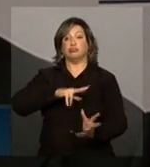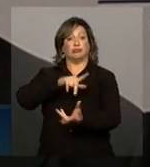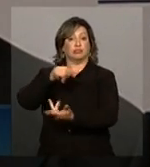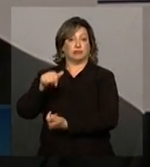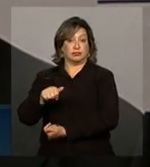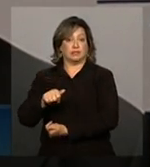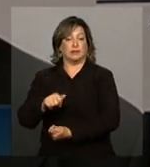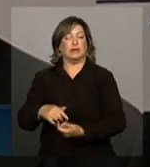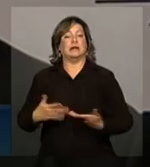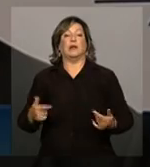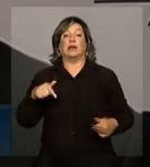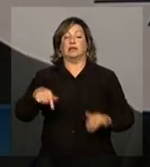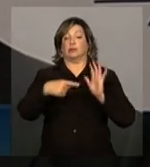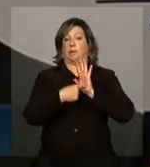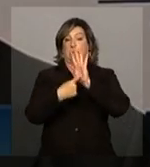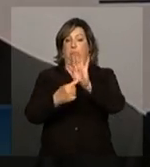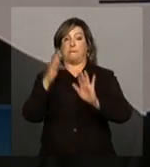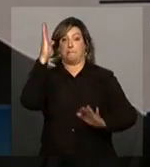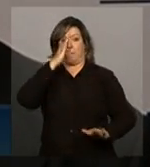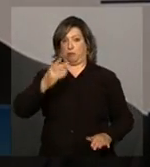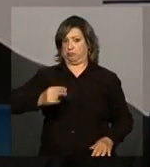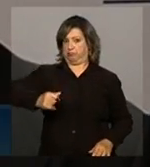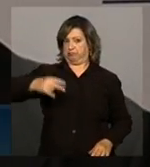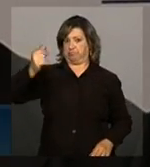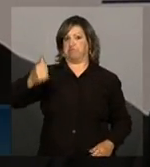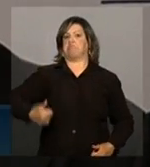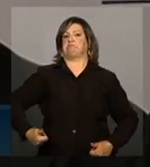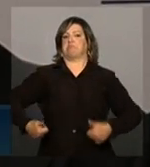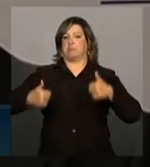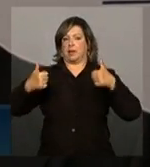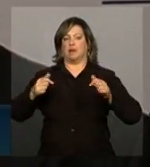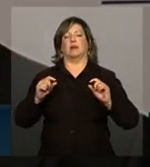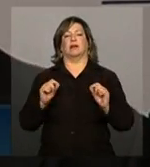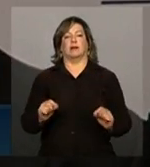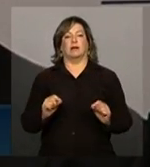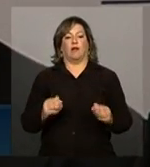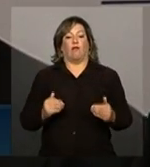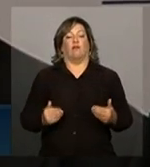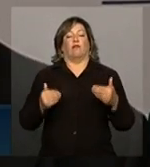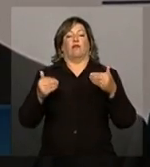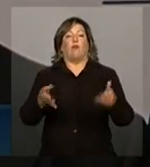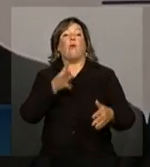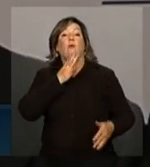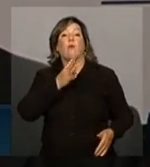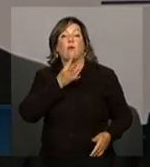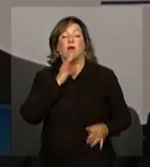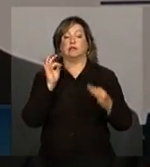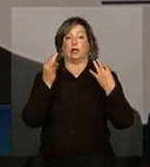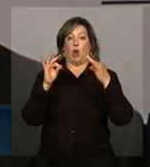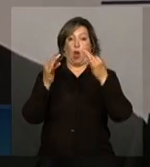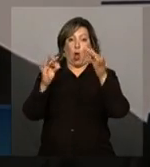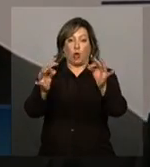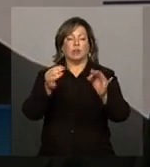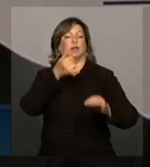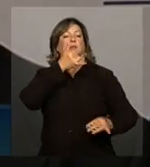Então, isso põe o Brasil numa posição de vanguarda, como eu disse aqui, na fronteira do conhecimento tecnológico da energia elétrica no